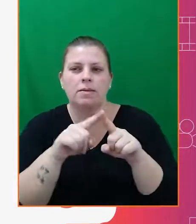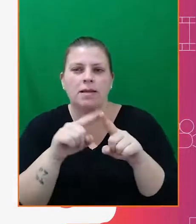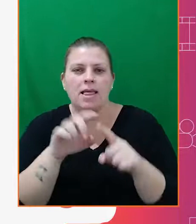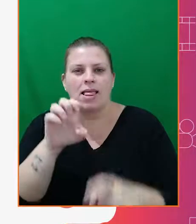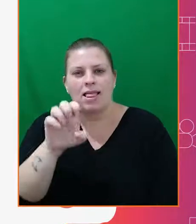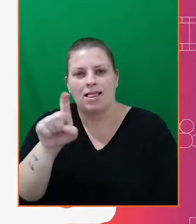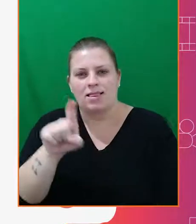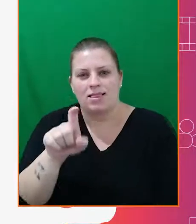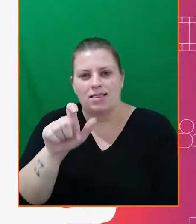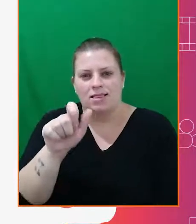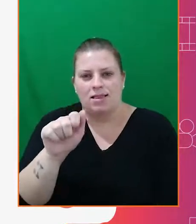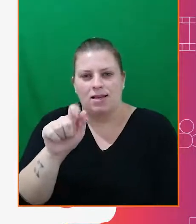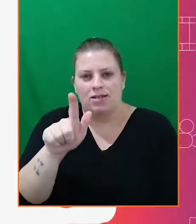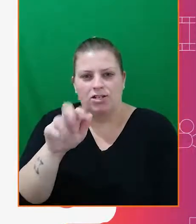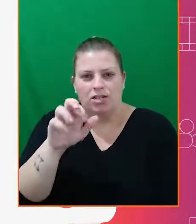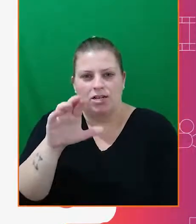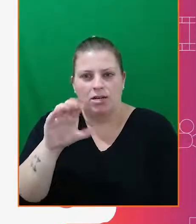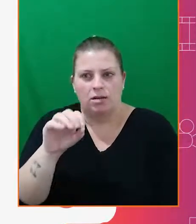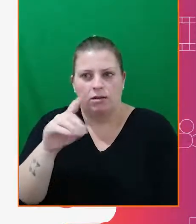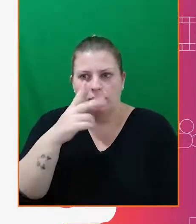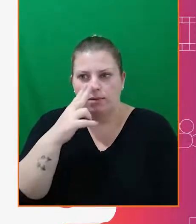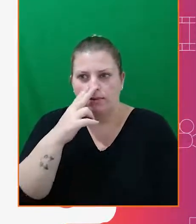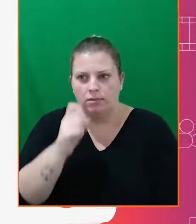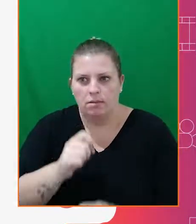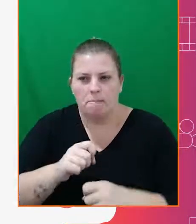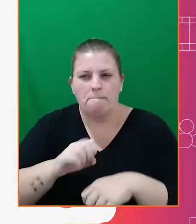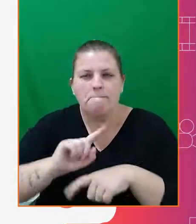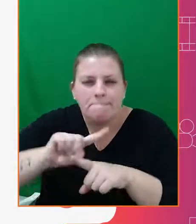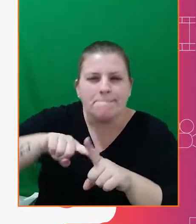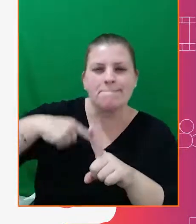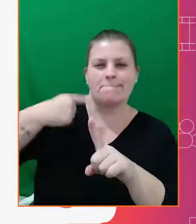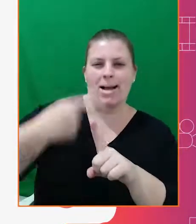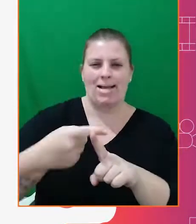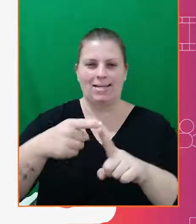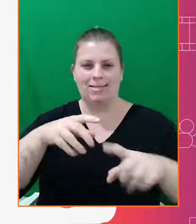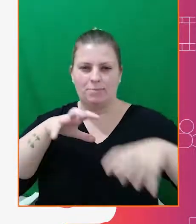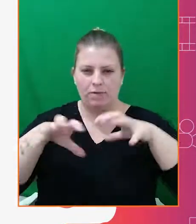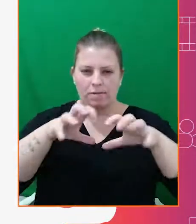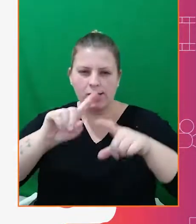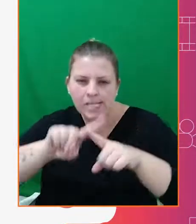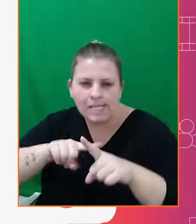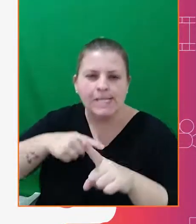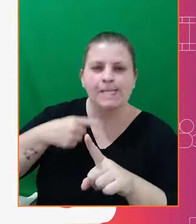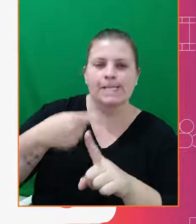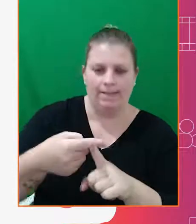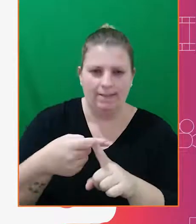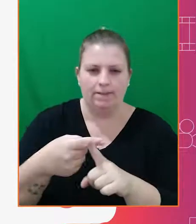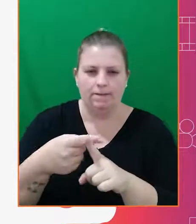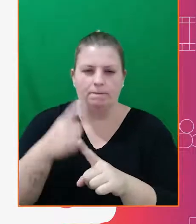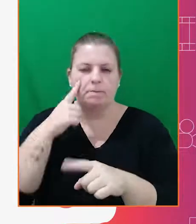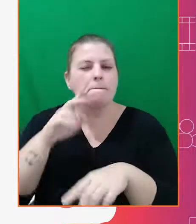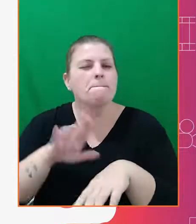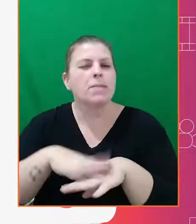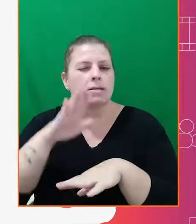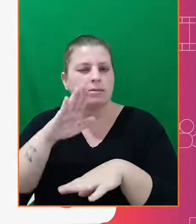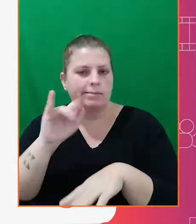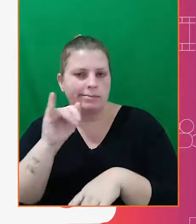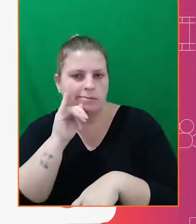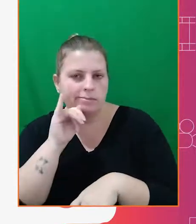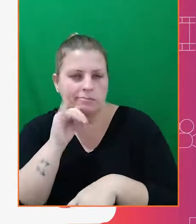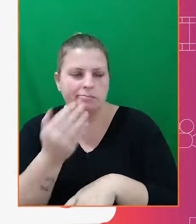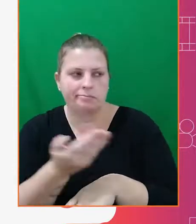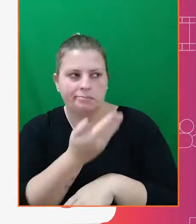exagero, que ajuda a acentuar a ação. Vamos ver mais um exemplo de uma ação simples.